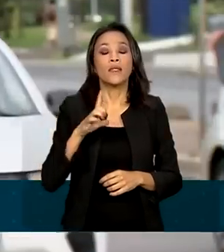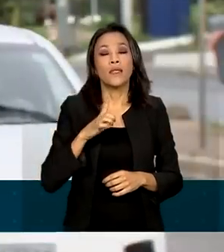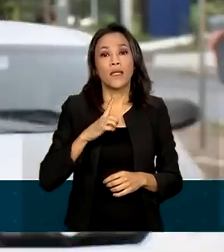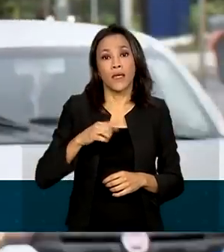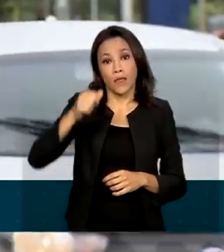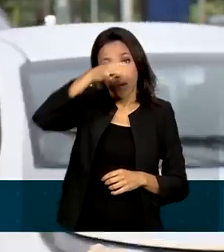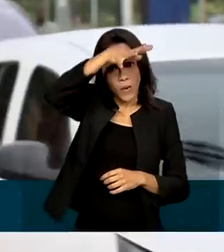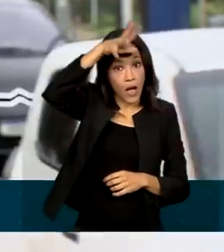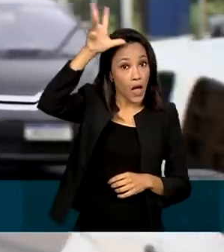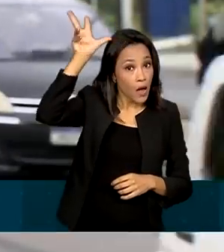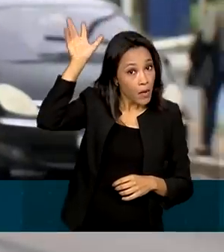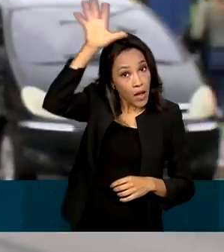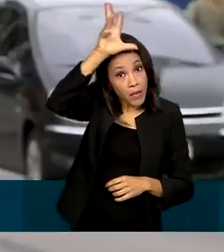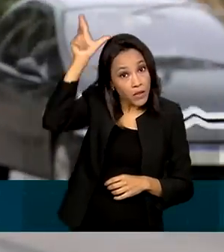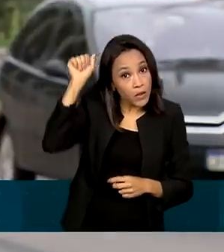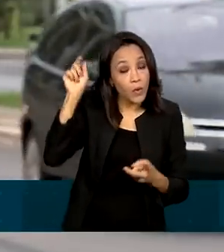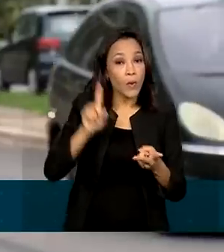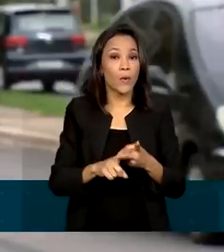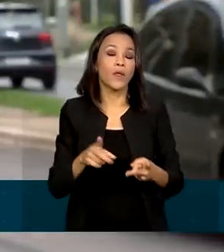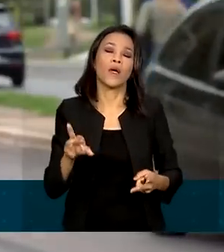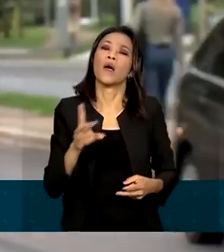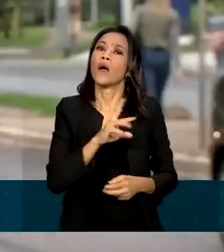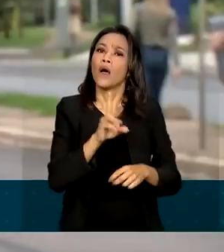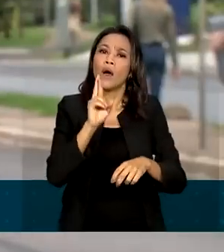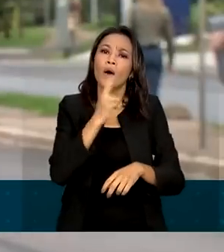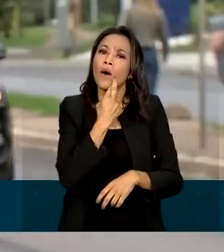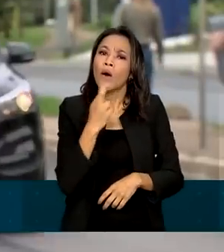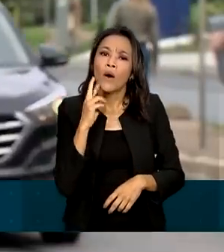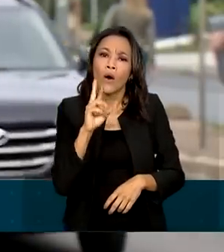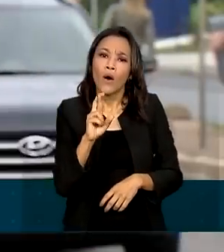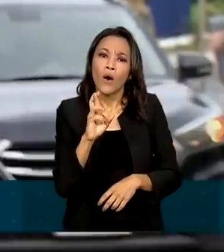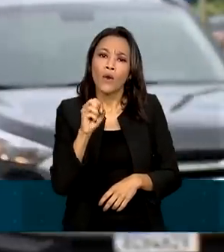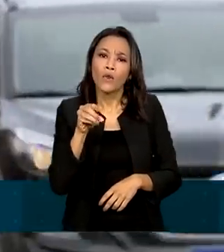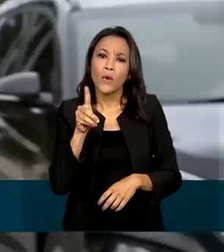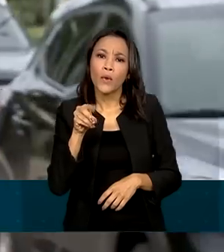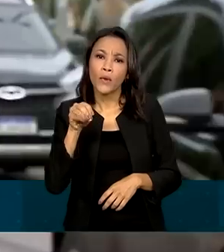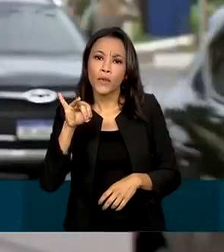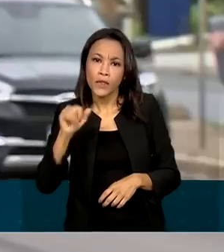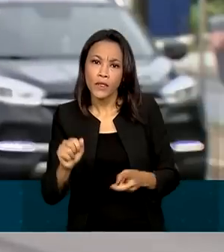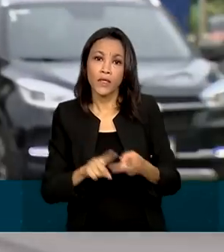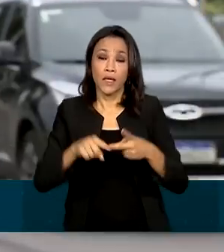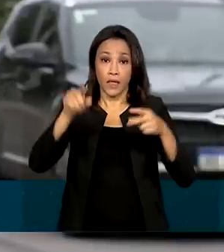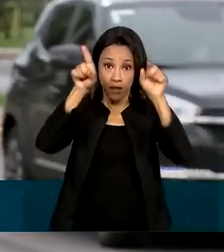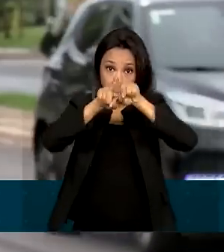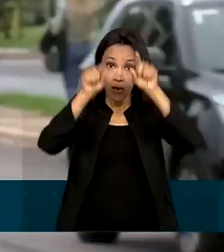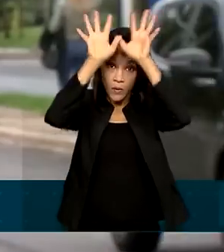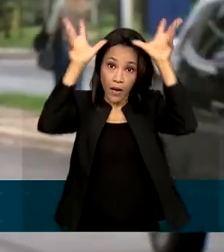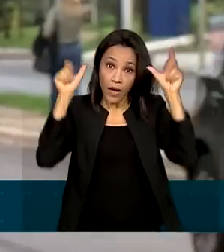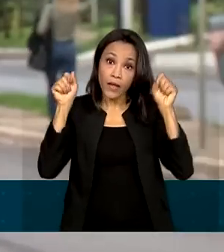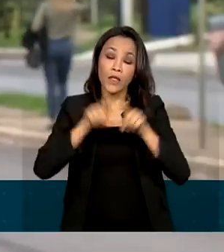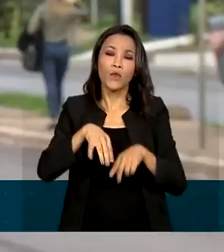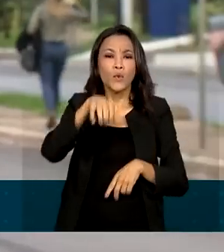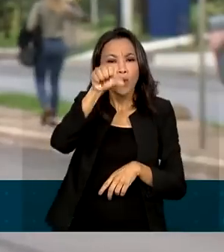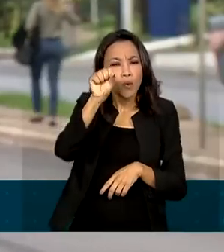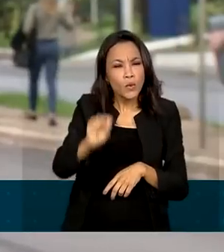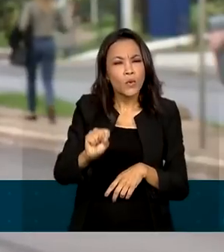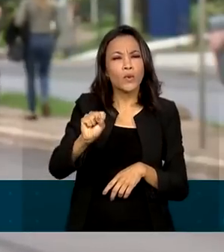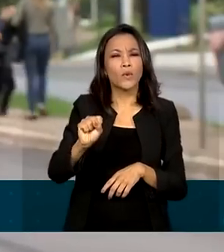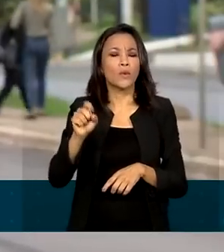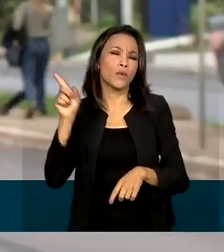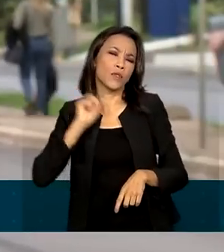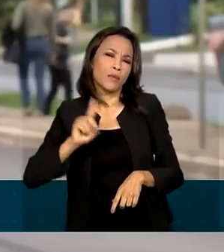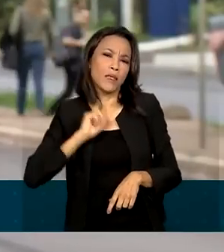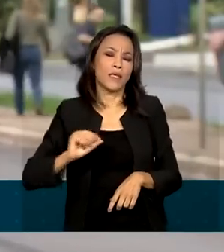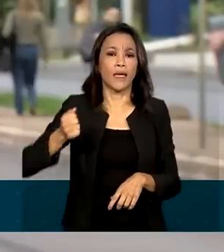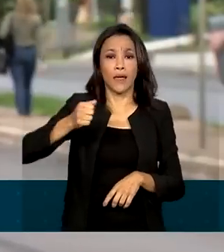do Amazonas, o norte de Rondônia e o leste do Acre. No sudeste, a chuva vai ser mais intensa no sul de Minas Gerais e no leste de